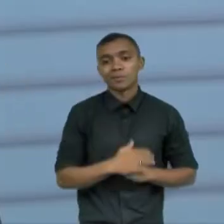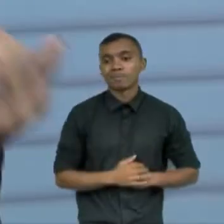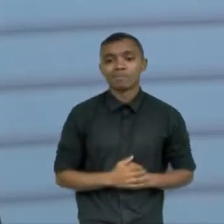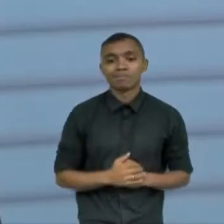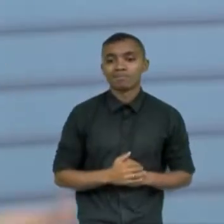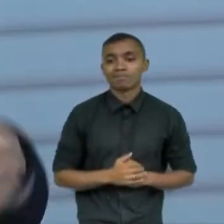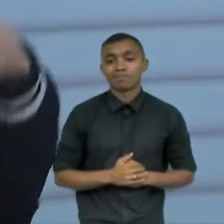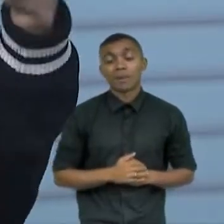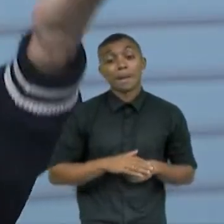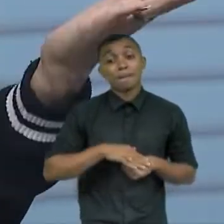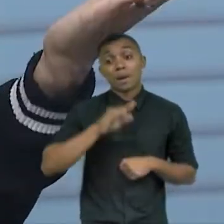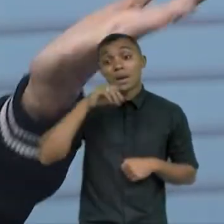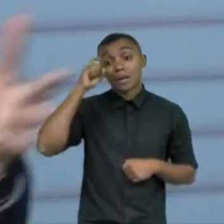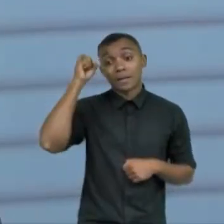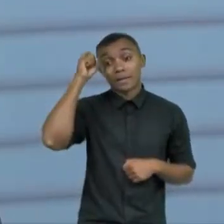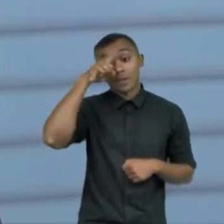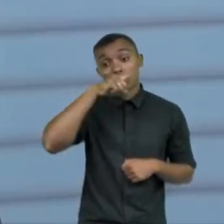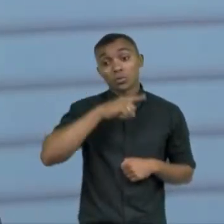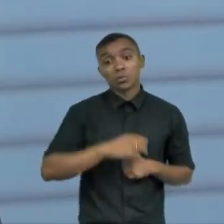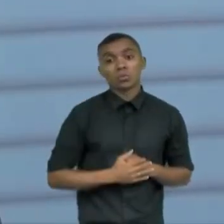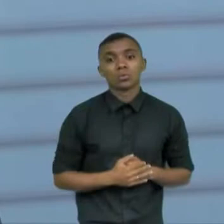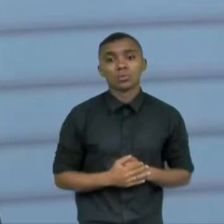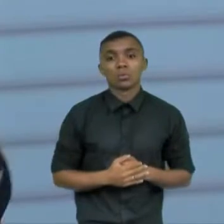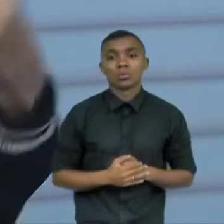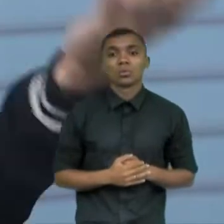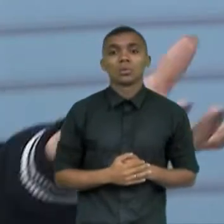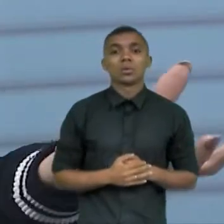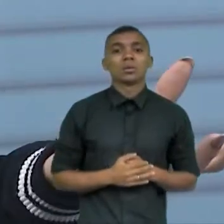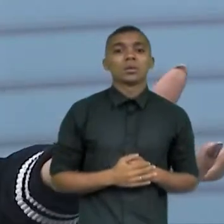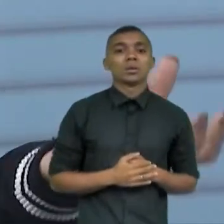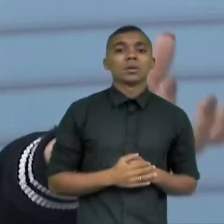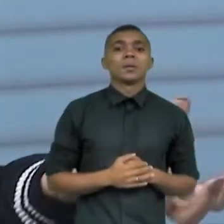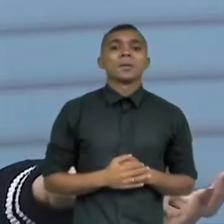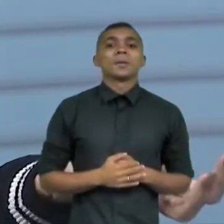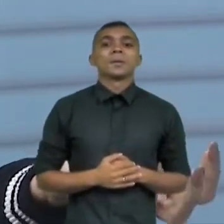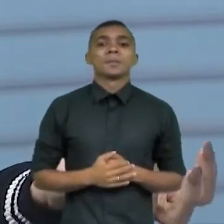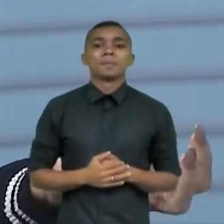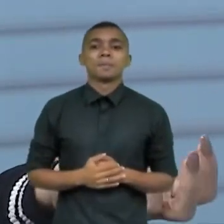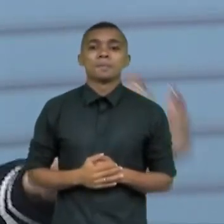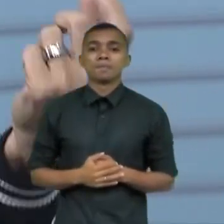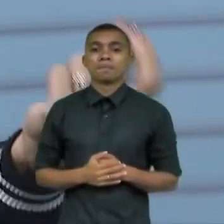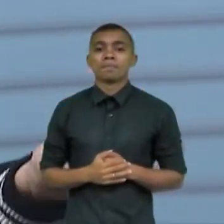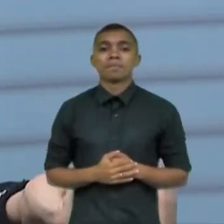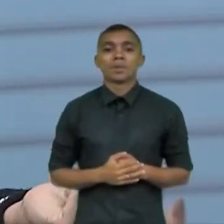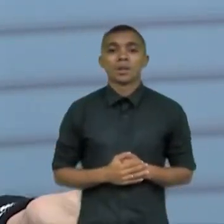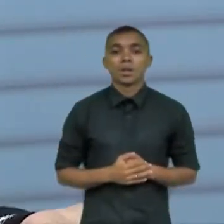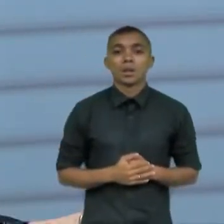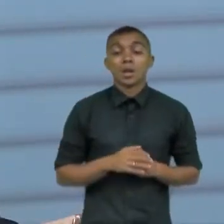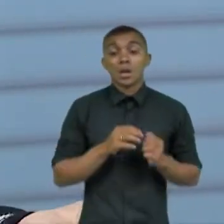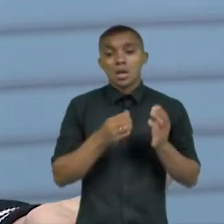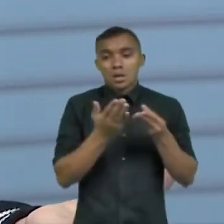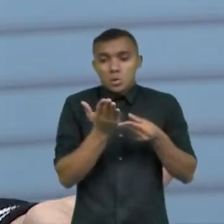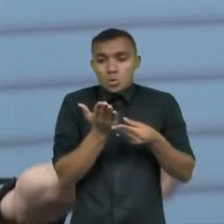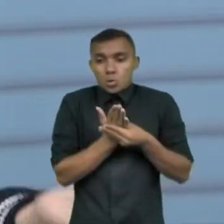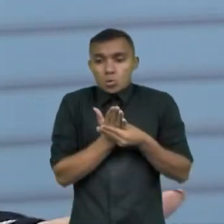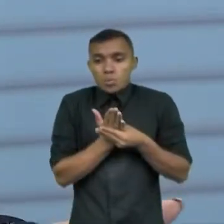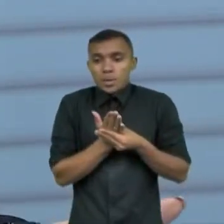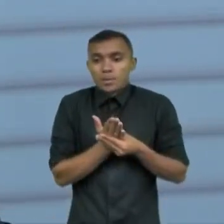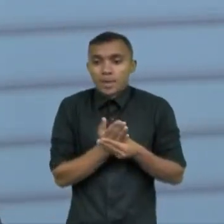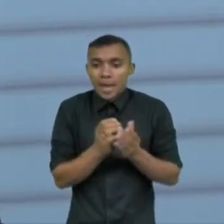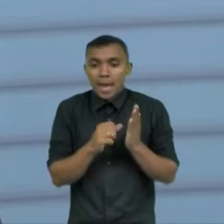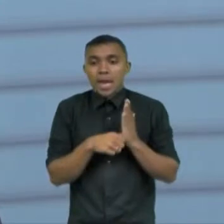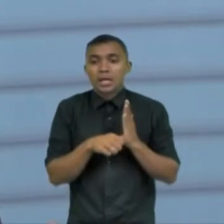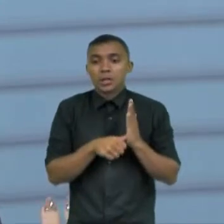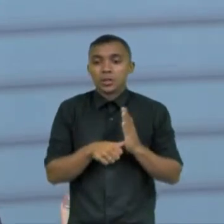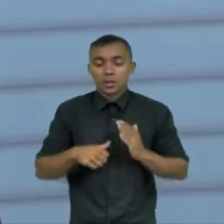então fica mais difícil é por amostragem na verdade só que a carteira de identificação do transtorno do